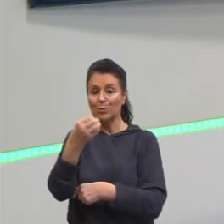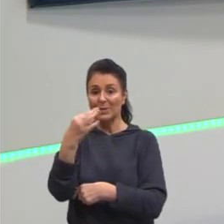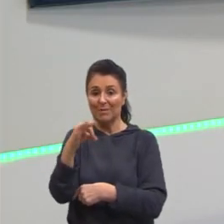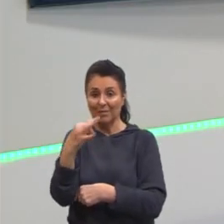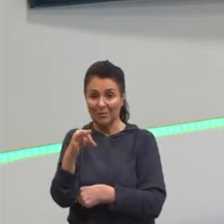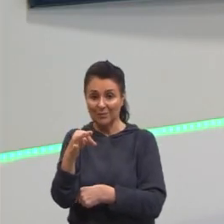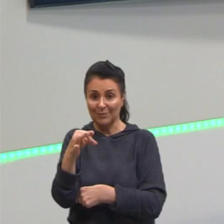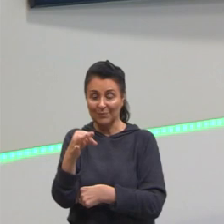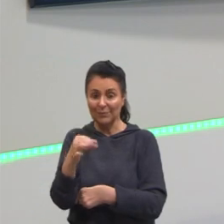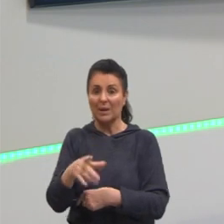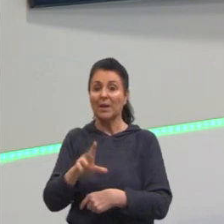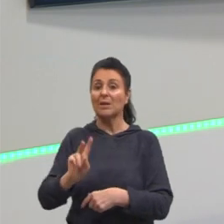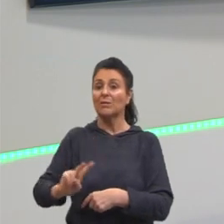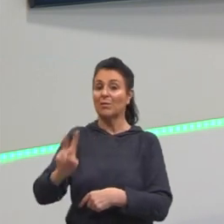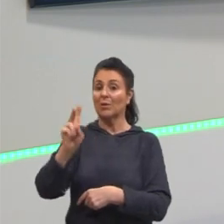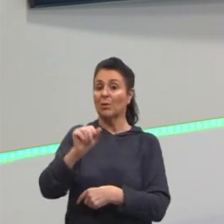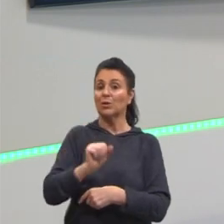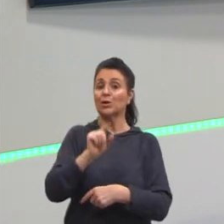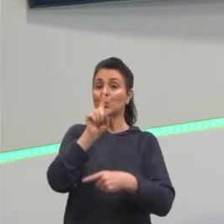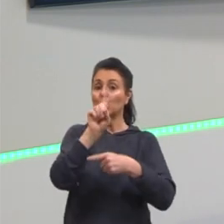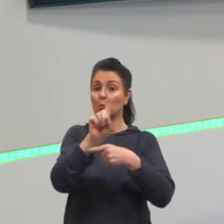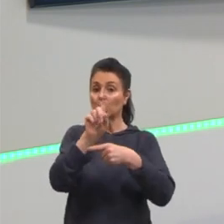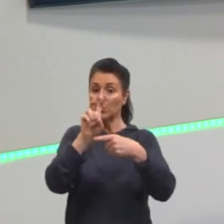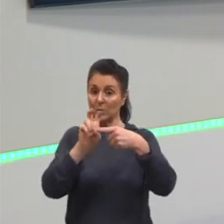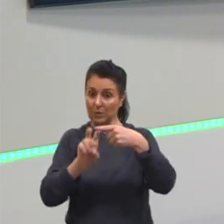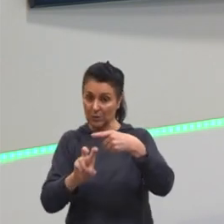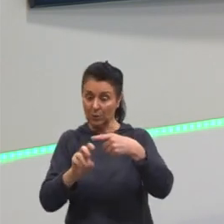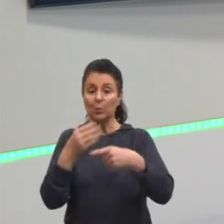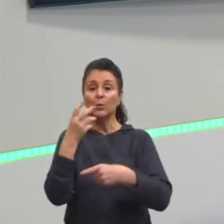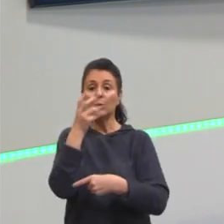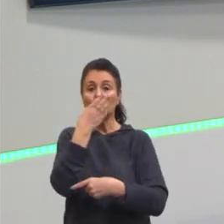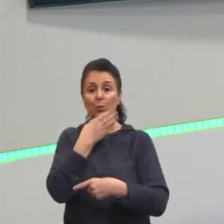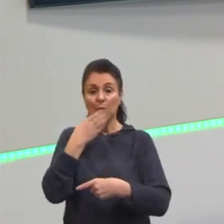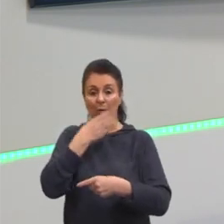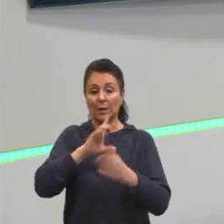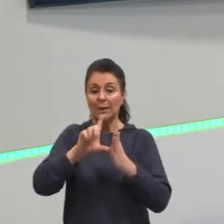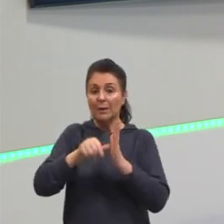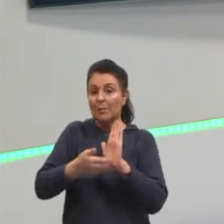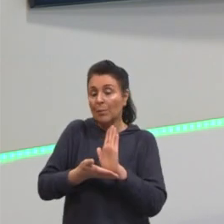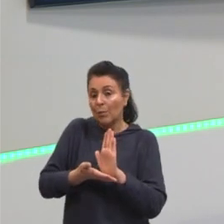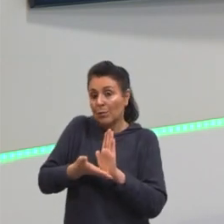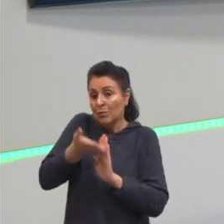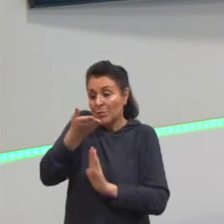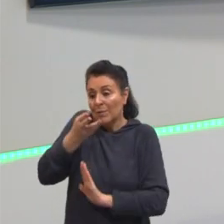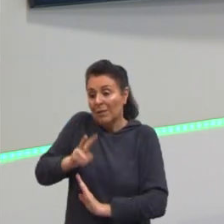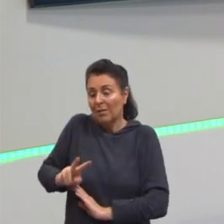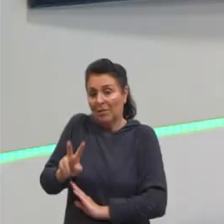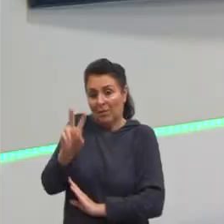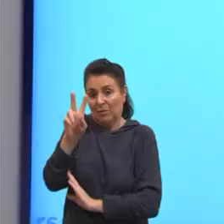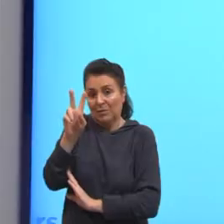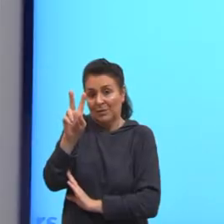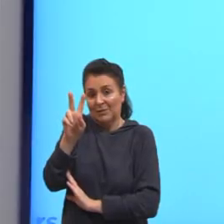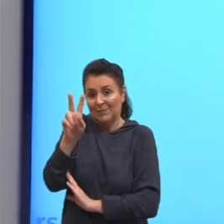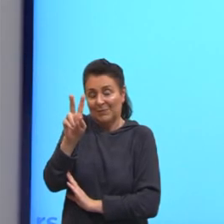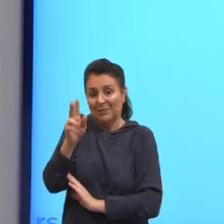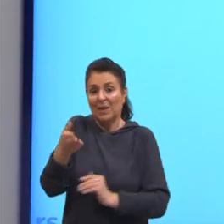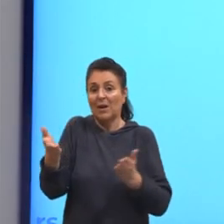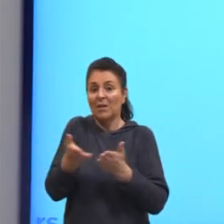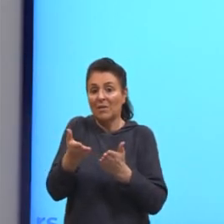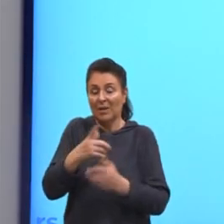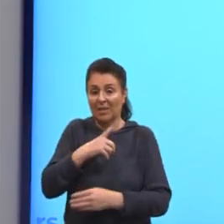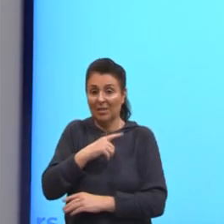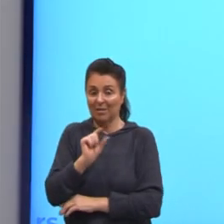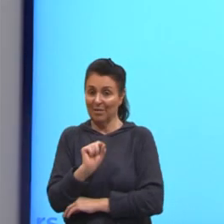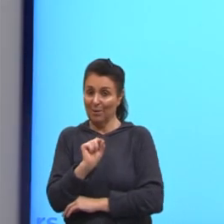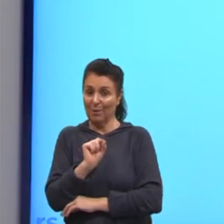quilograma do açúcar, de um quinto do quilograma do açúcar, após o aumento. Agora, o que nós temos?